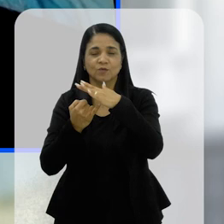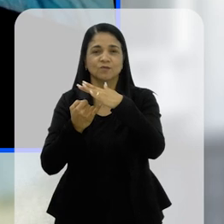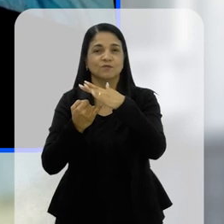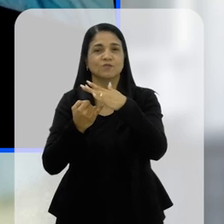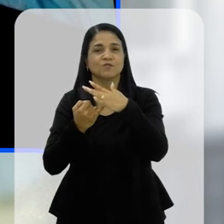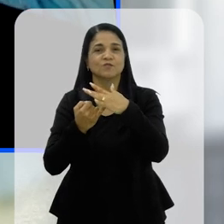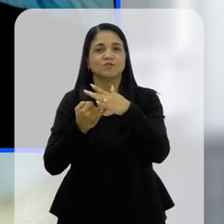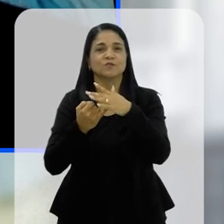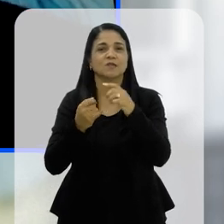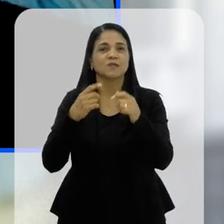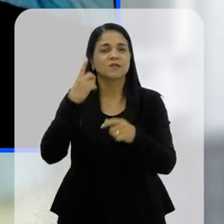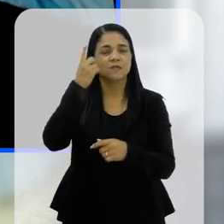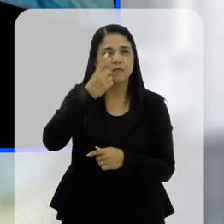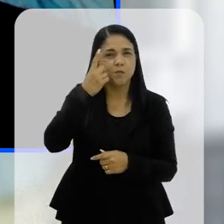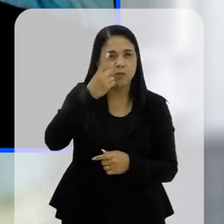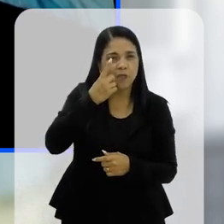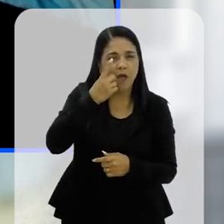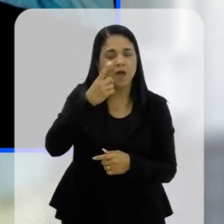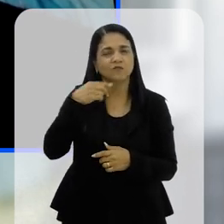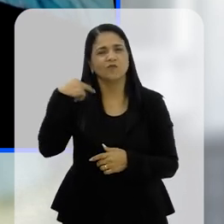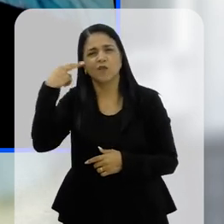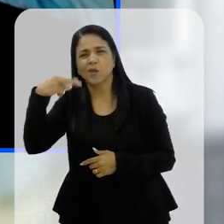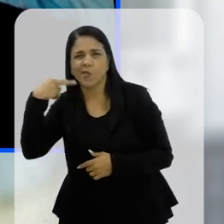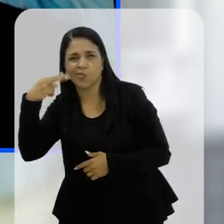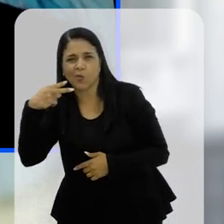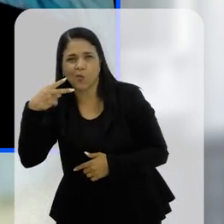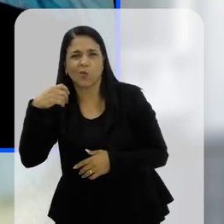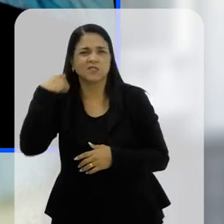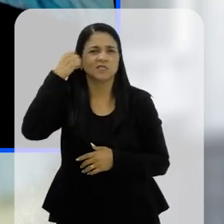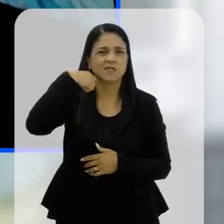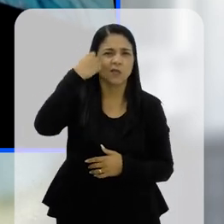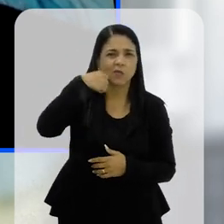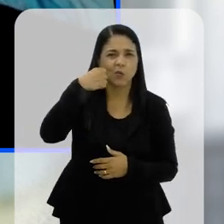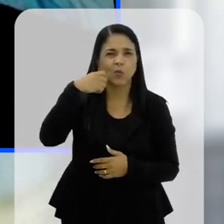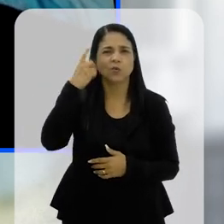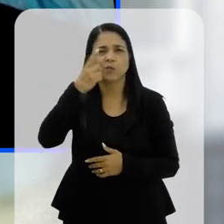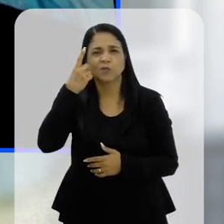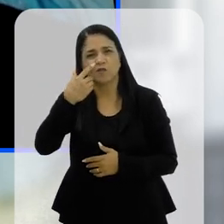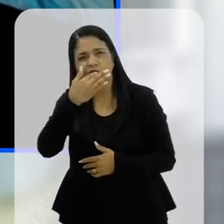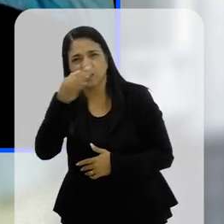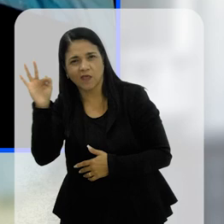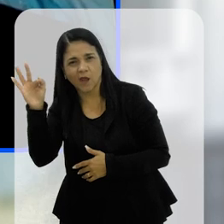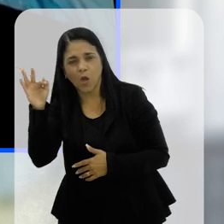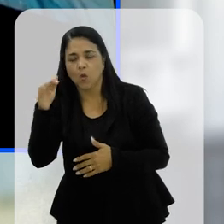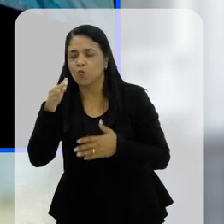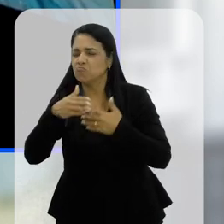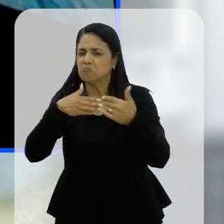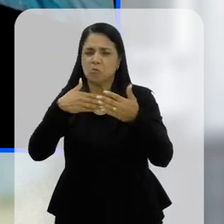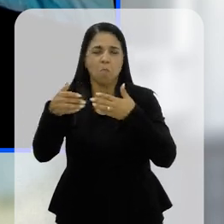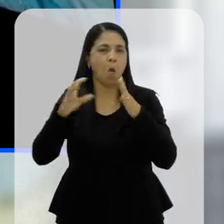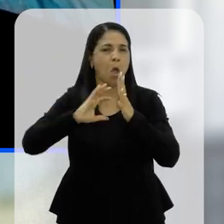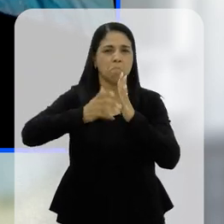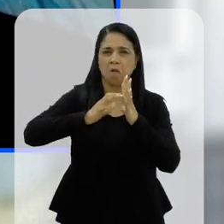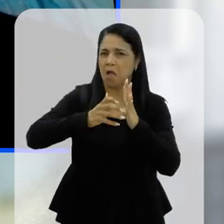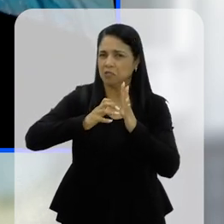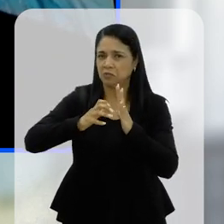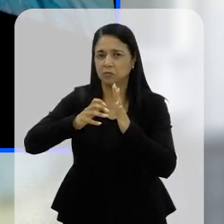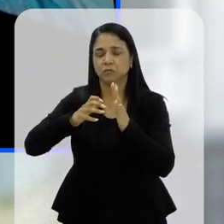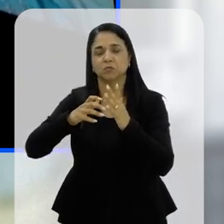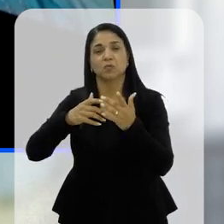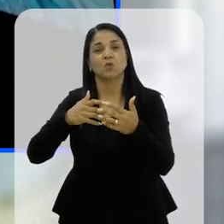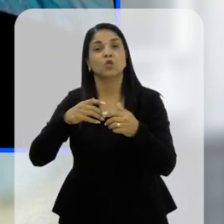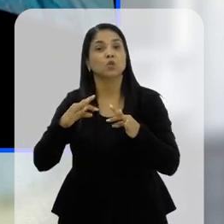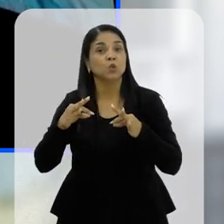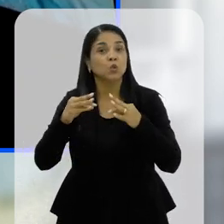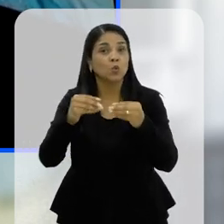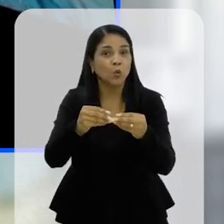instituições, seja deputado, seja vereador, seja senador, seja deputado federal, não importa partido, não